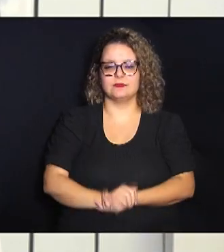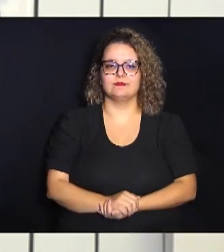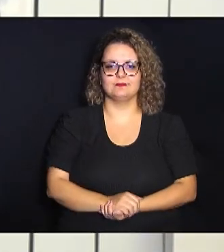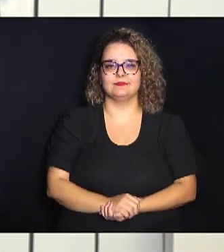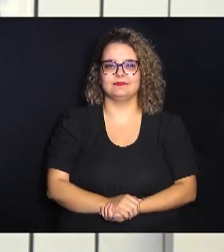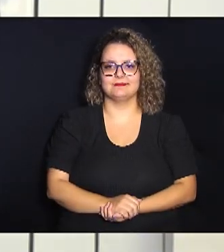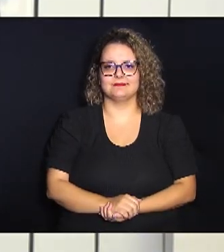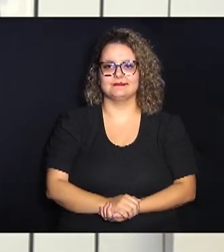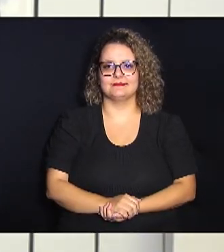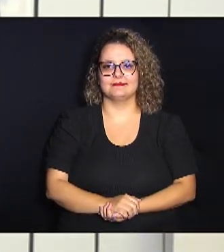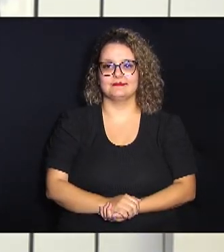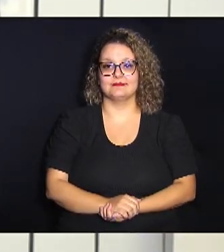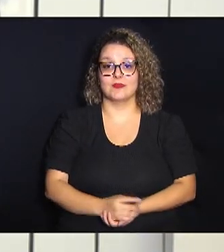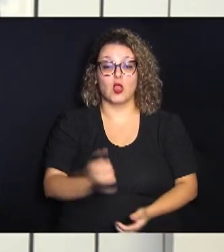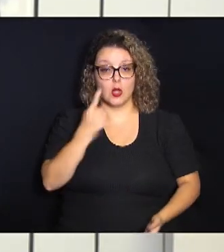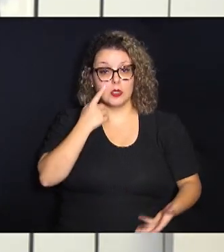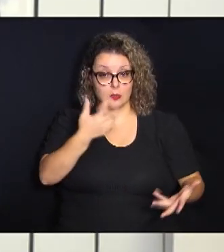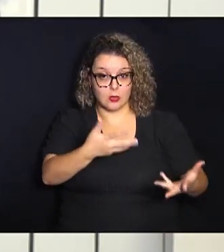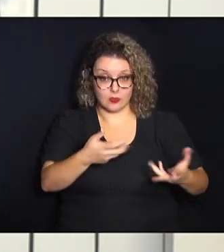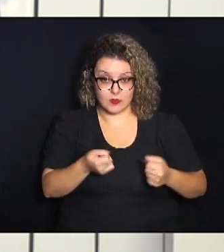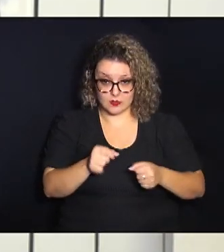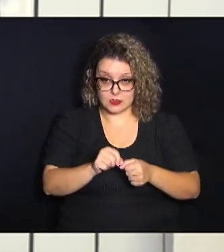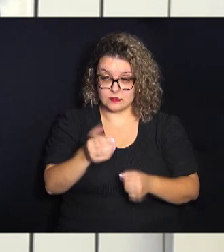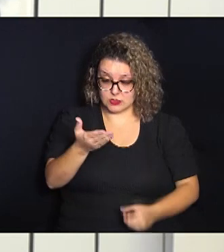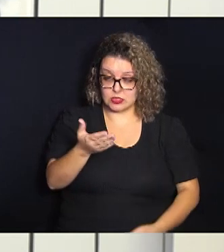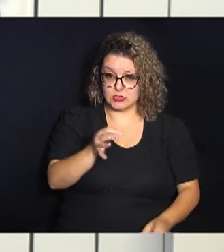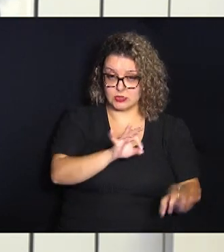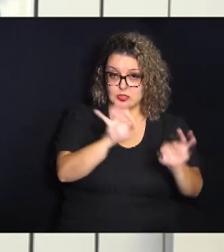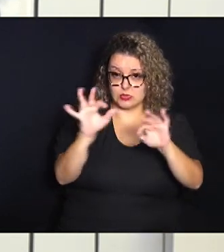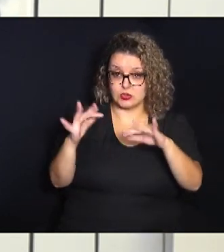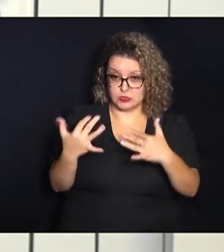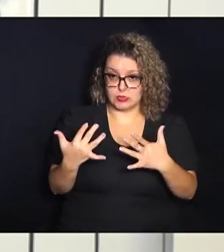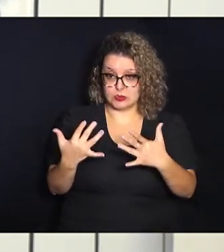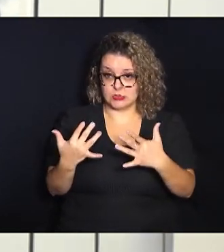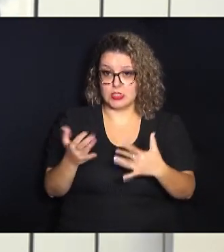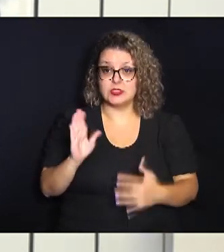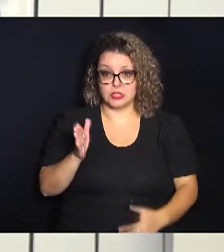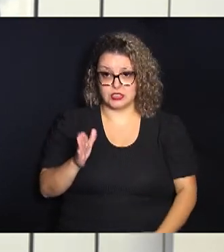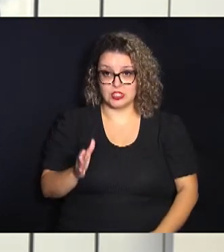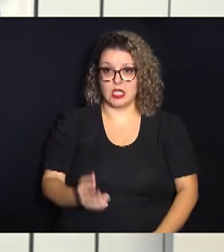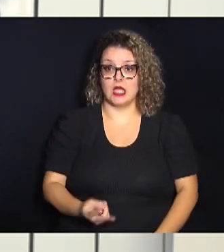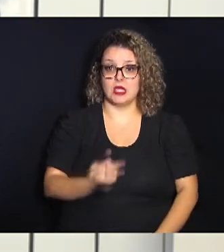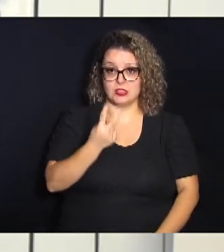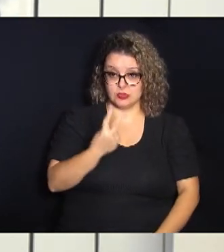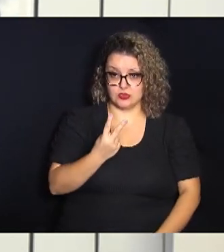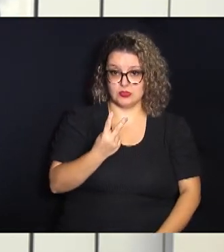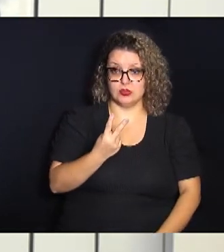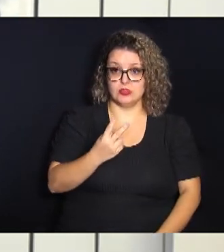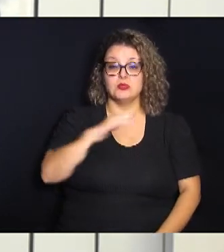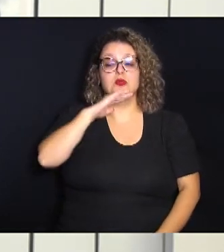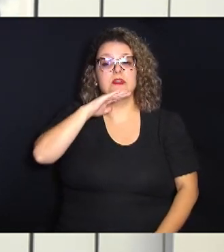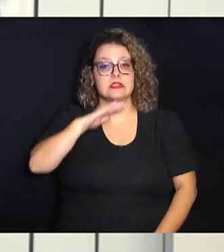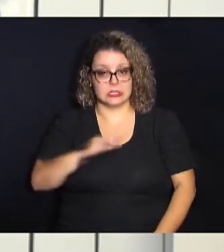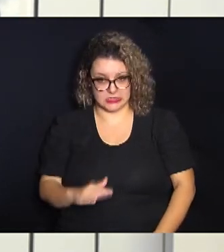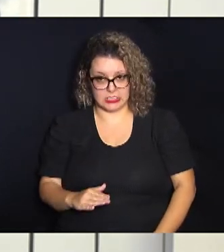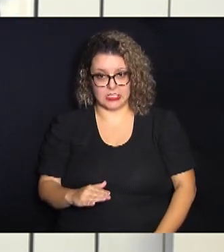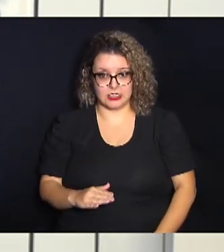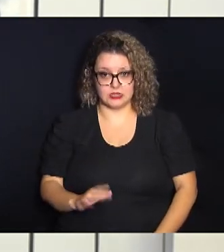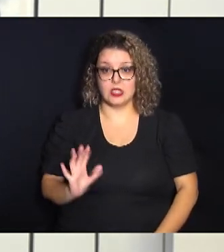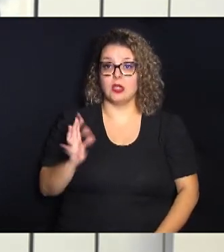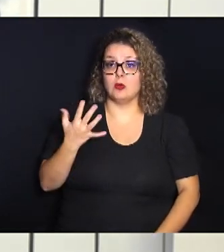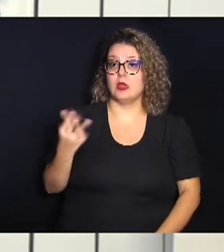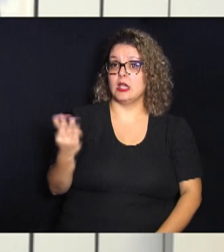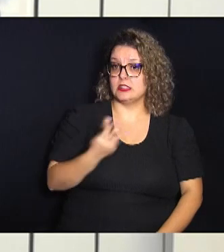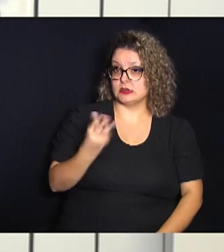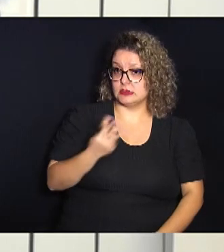olha só tenho convites a fazer a você que está nos acompanhando em daqui a pouco às duas horas da tarde acontece a